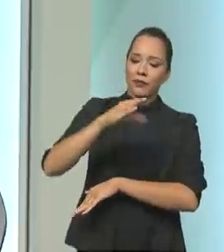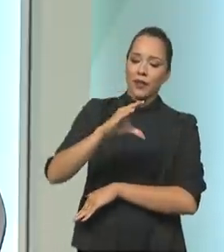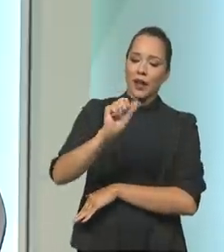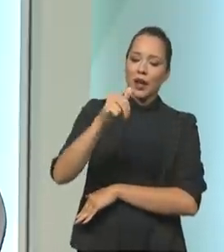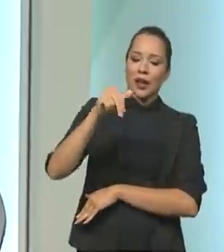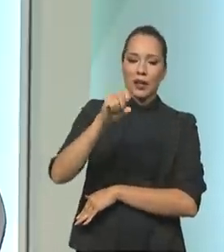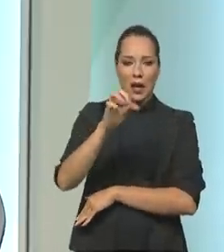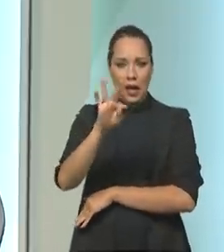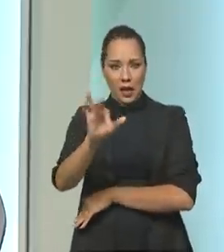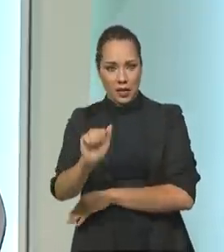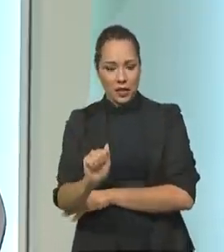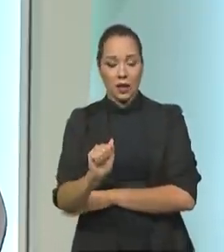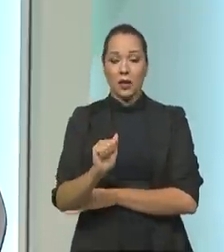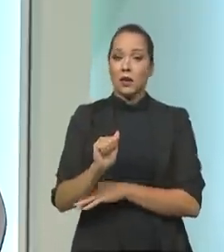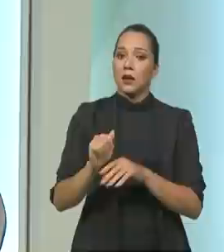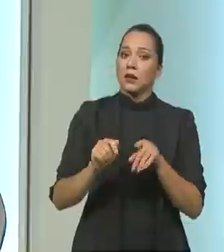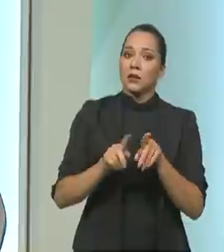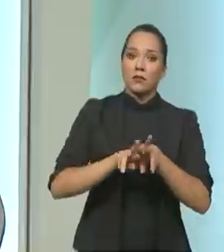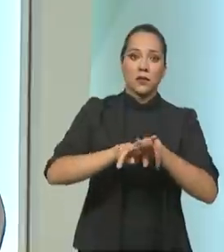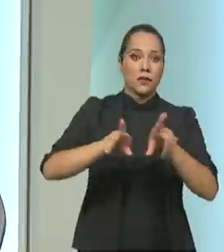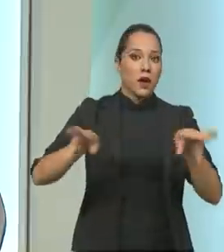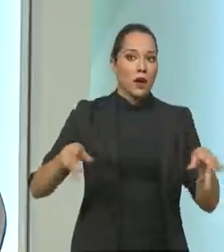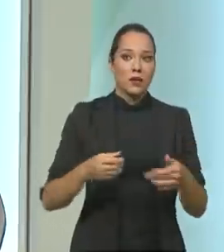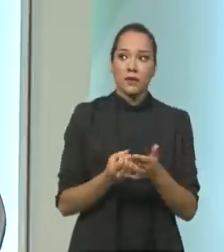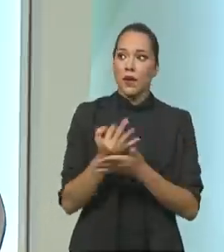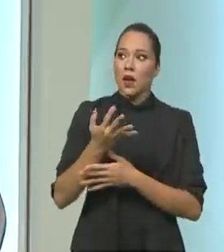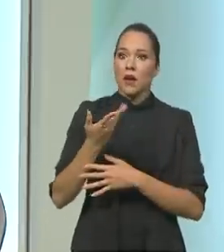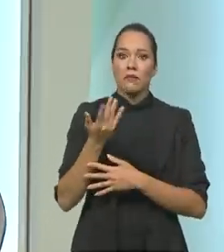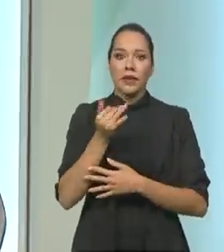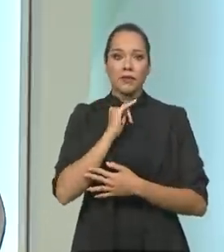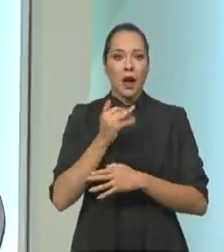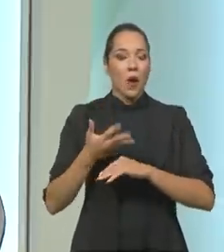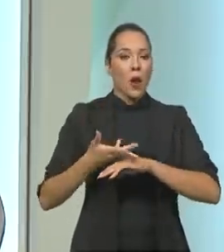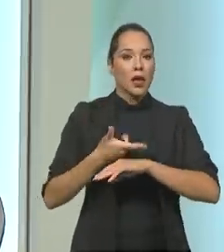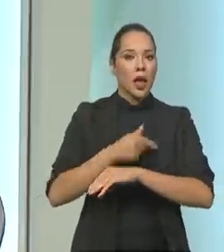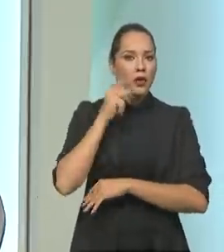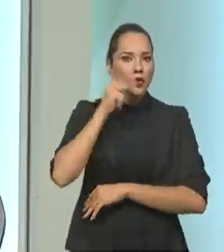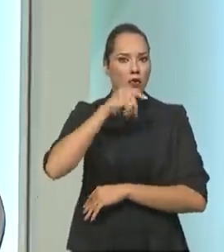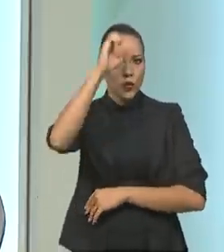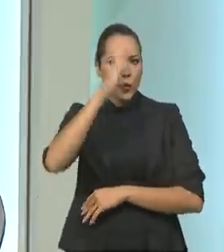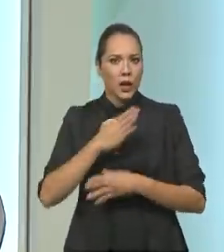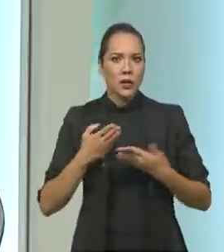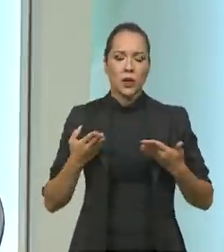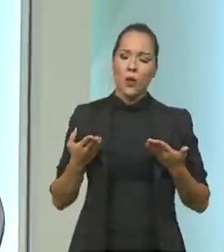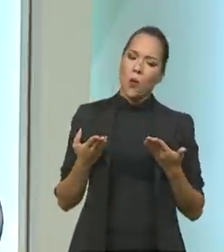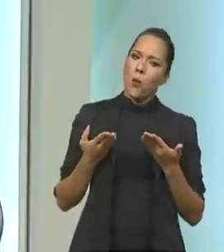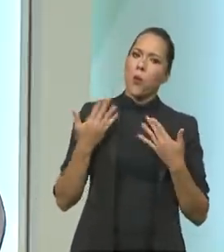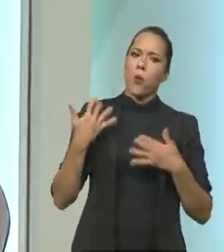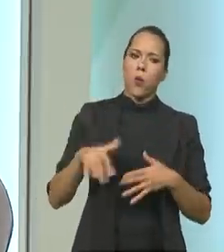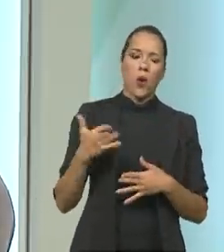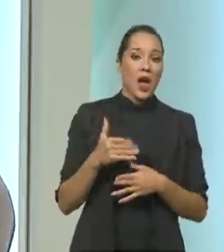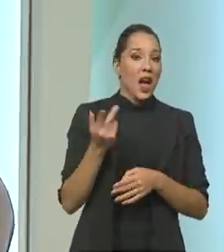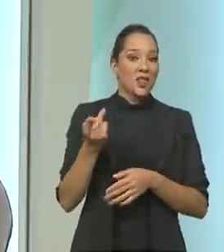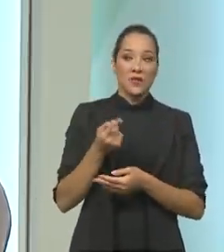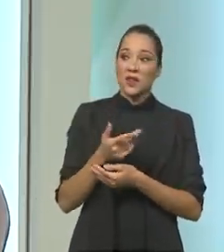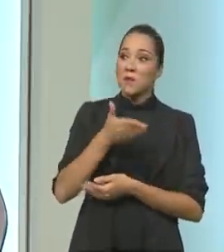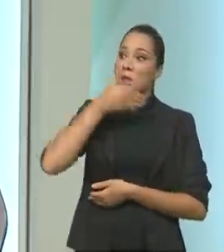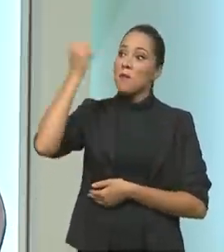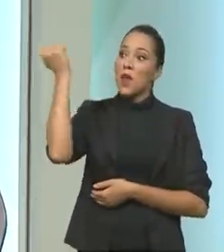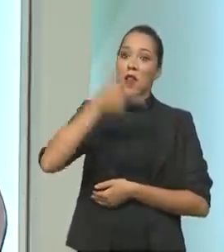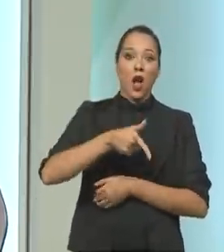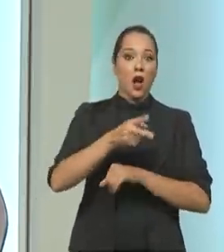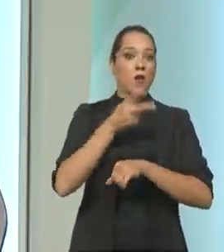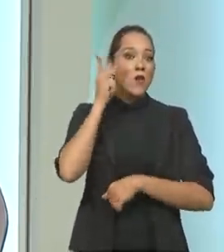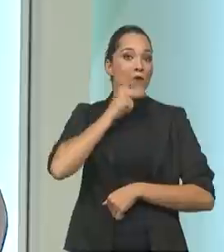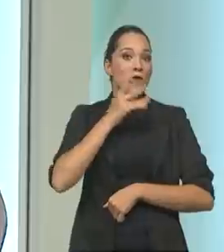turismo gastronômico do Rio Grande do Sul. O enoturismo, você já vê a qualidade do vinho do Brasil, que você não perde para vinho francês, só muda o